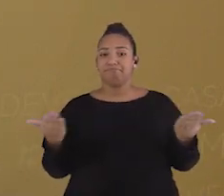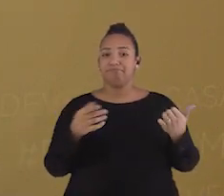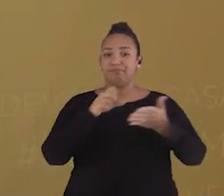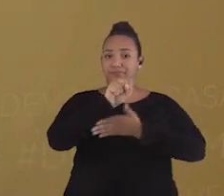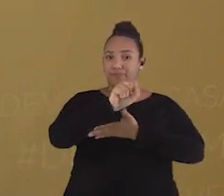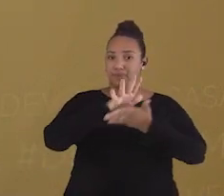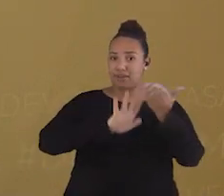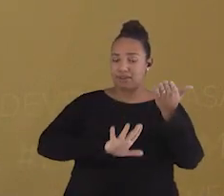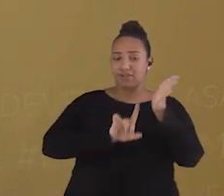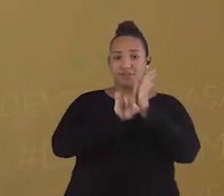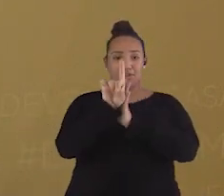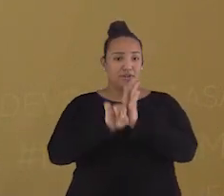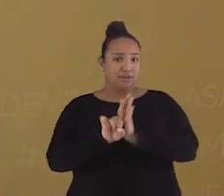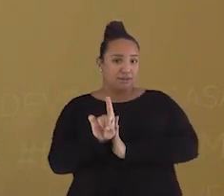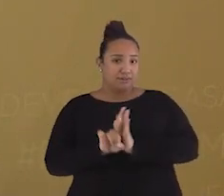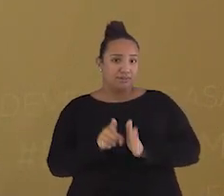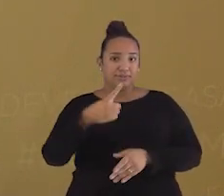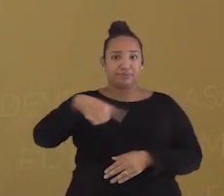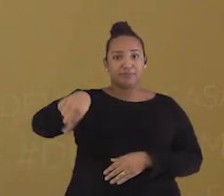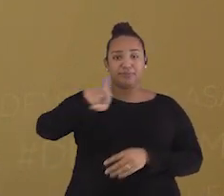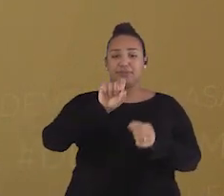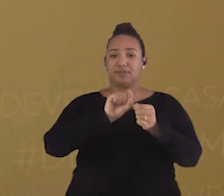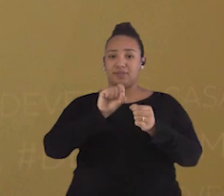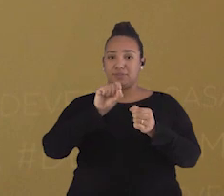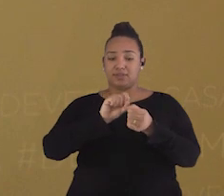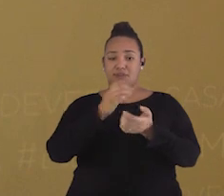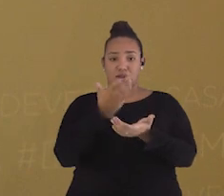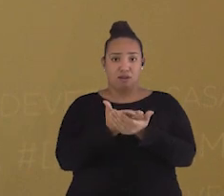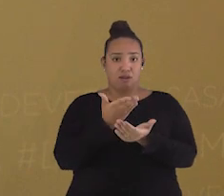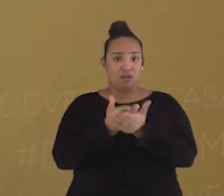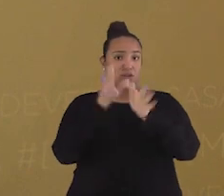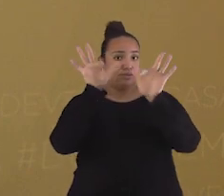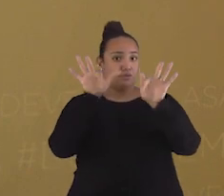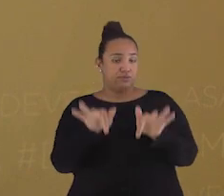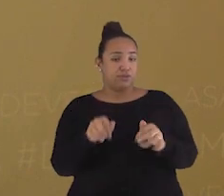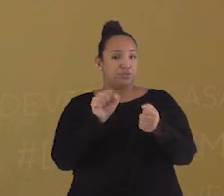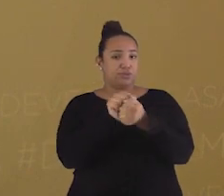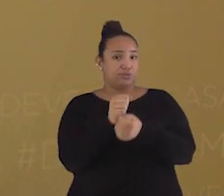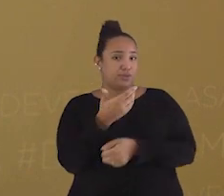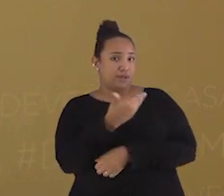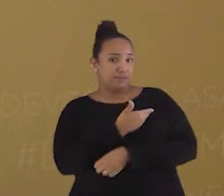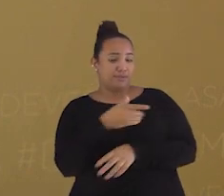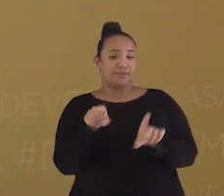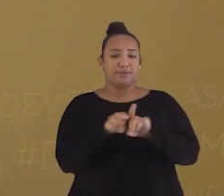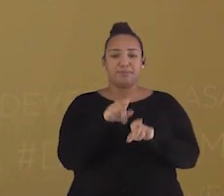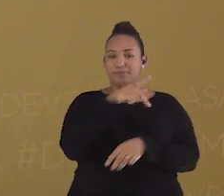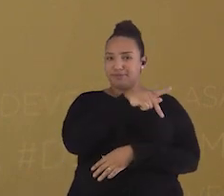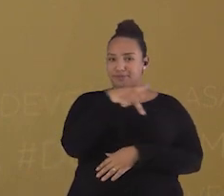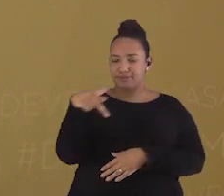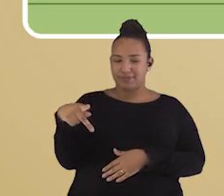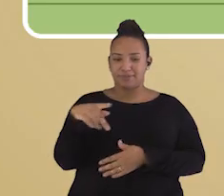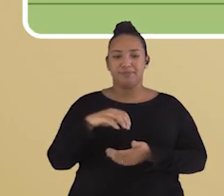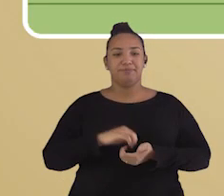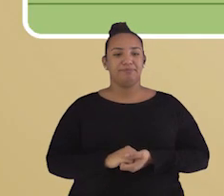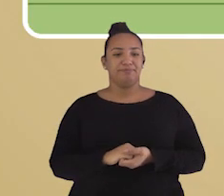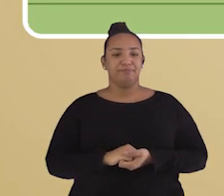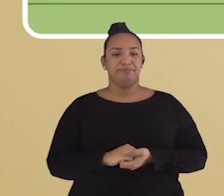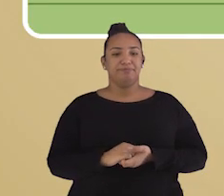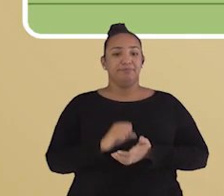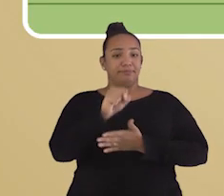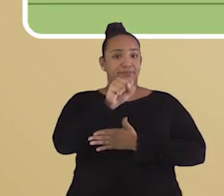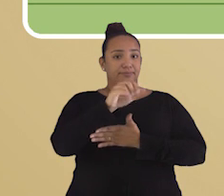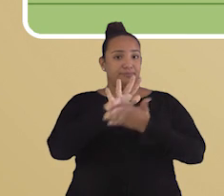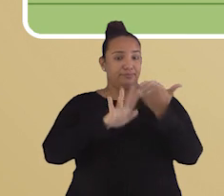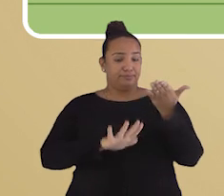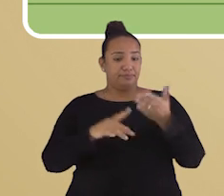uma atividade de pesquisa para você realizar após a aula com seus colegas e professores na escola. A atividade,